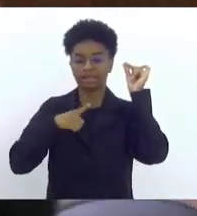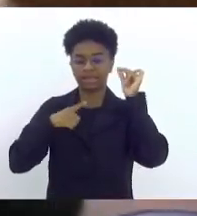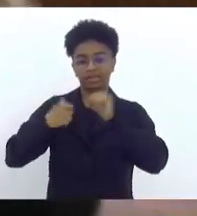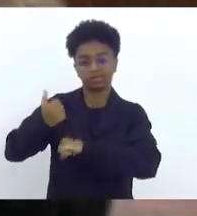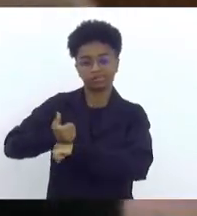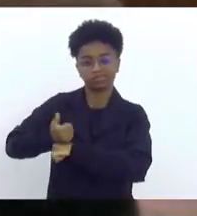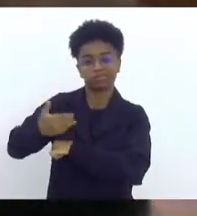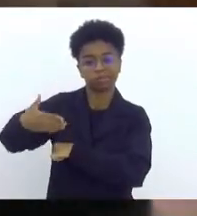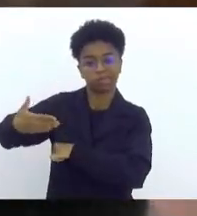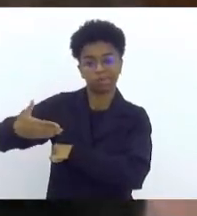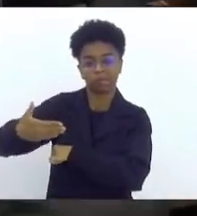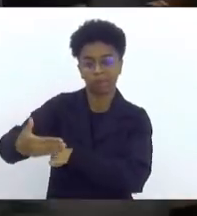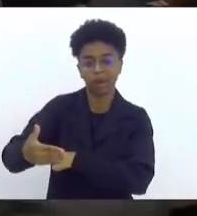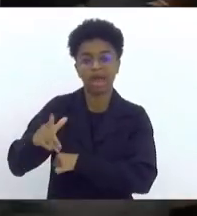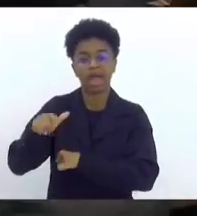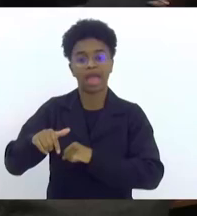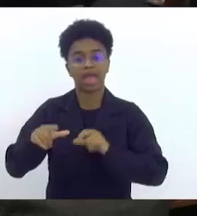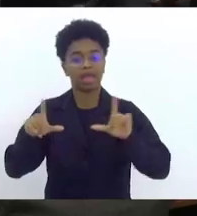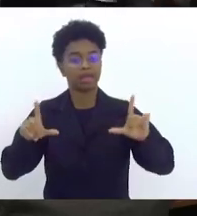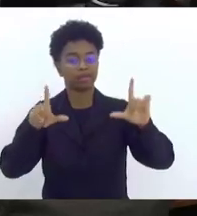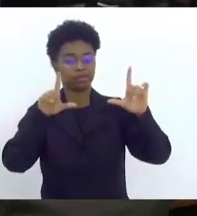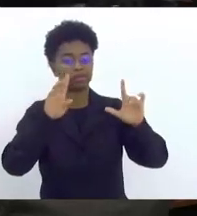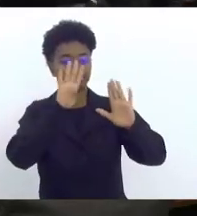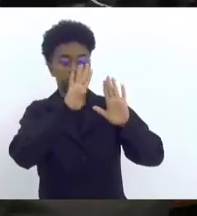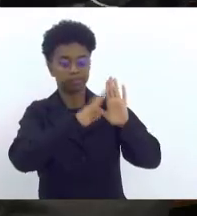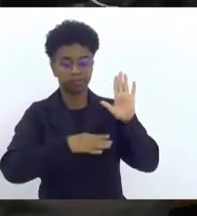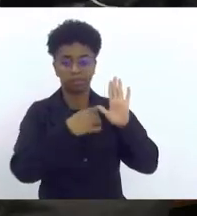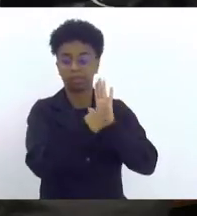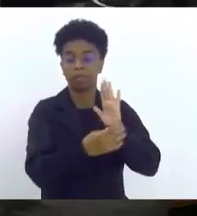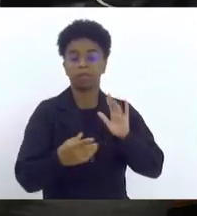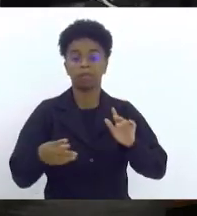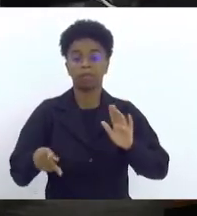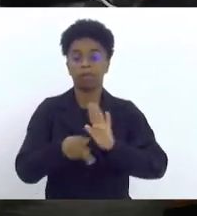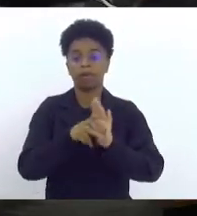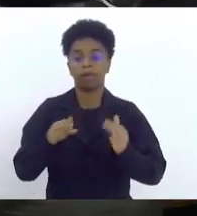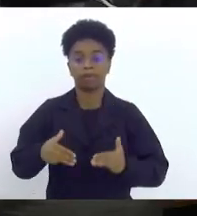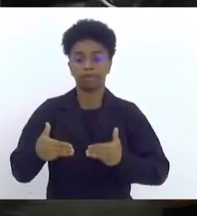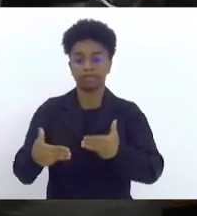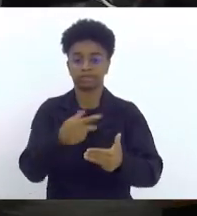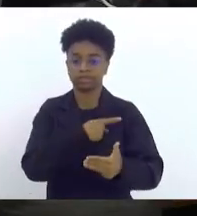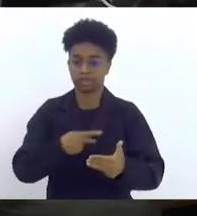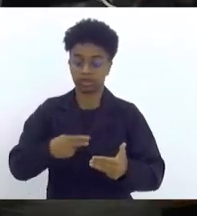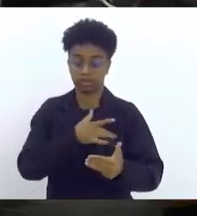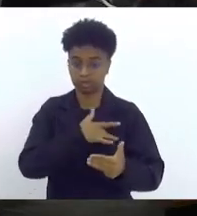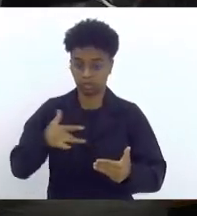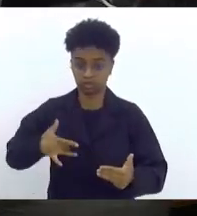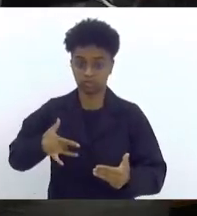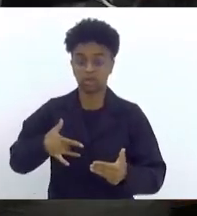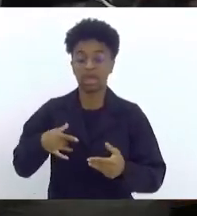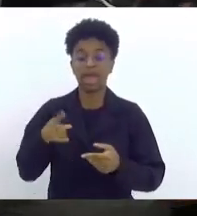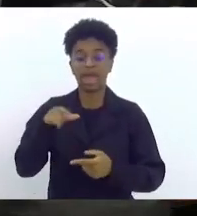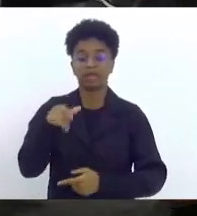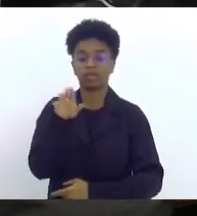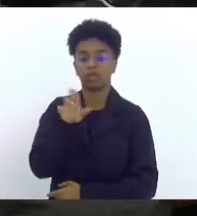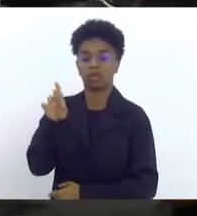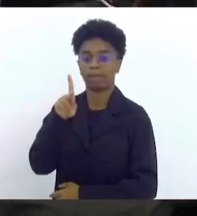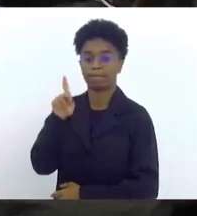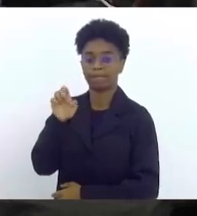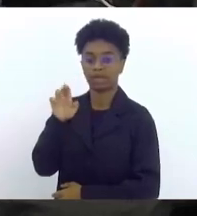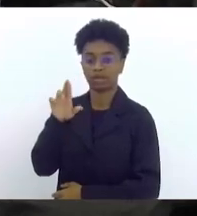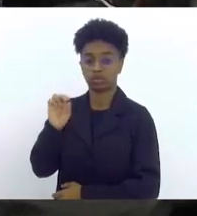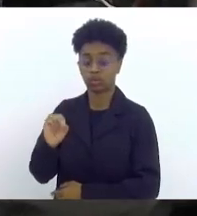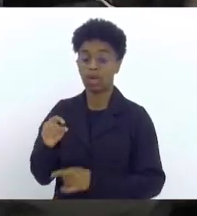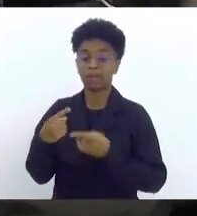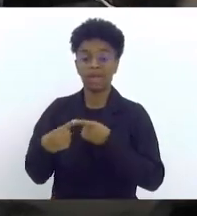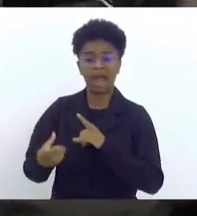é dos quadros do Ministério da Saúde, é o Pedro de Jesus, nunca tivemos o nosso Estado, e no